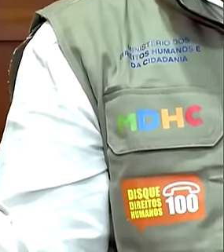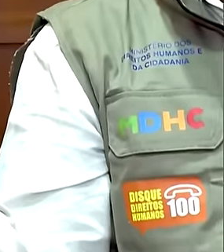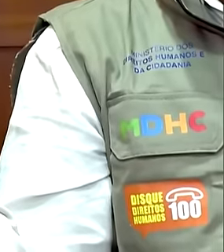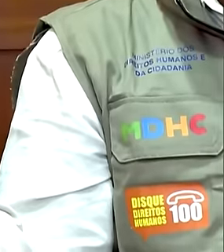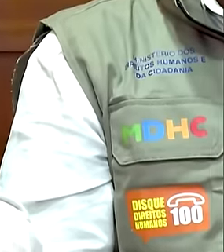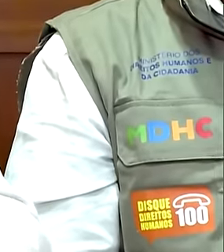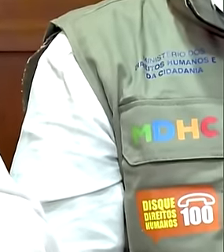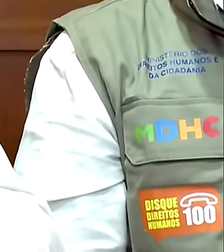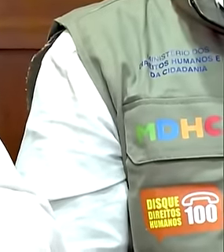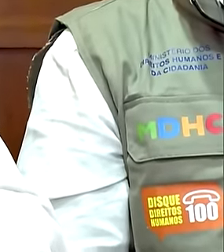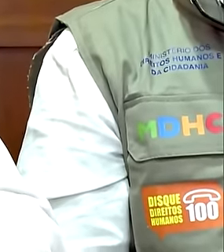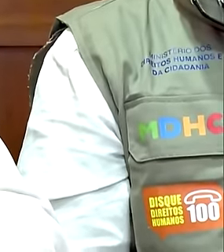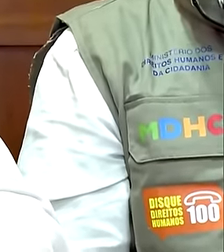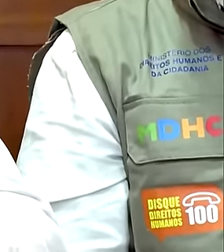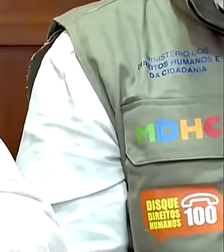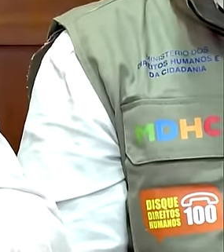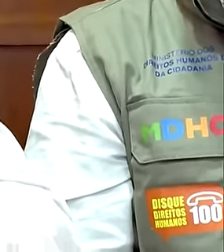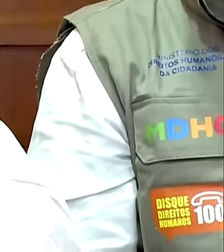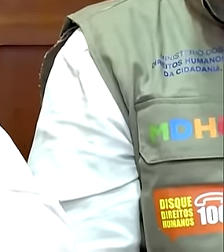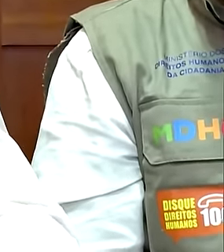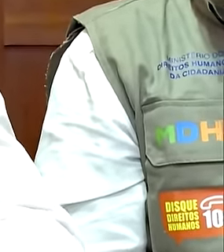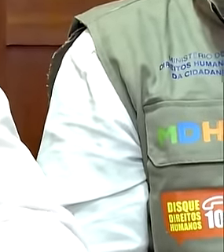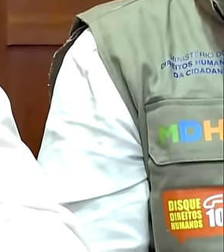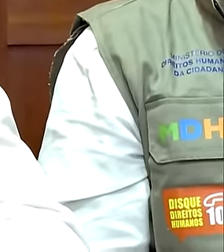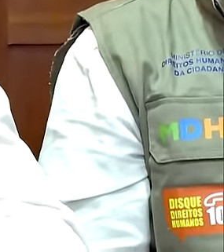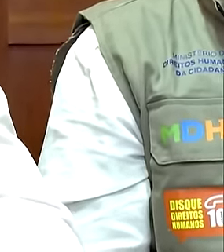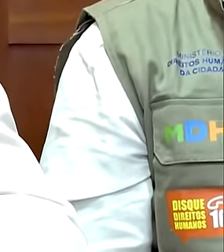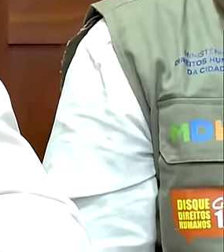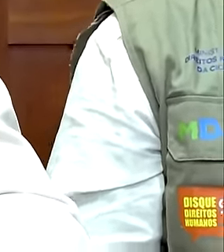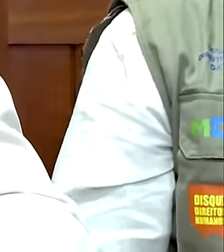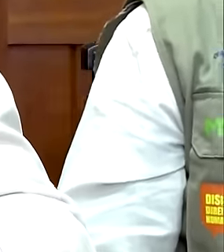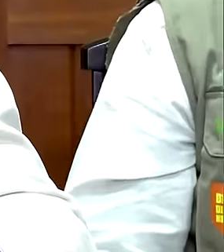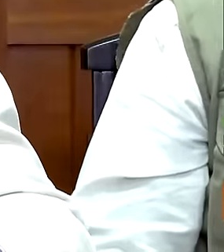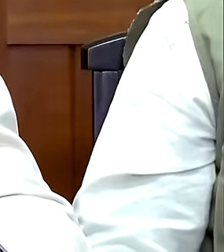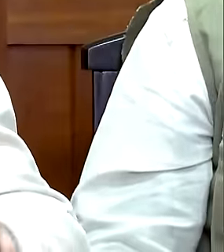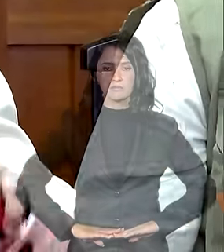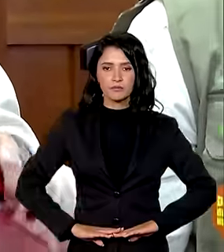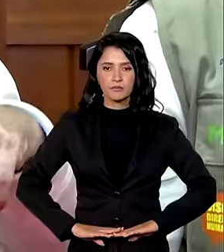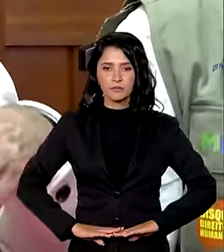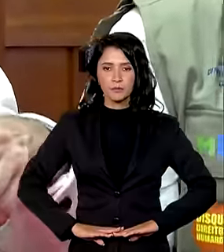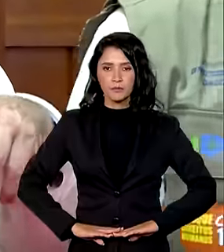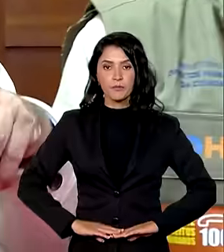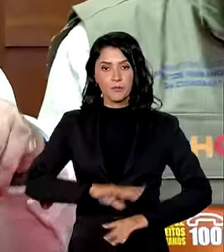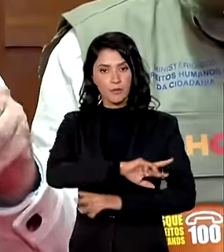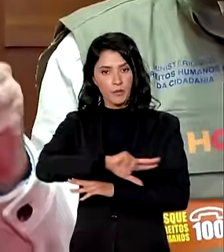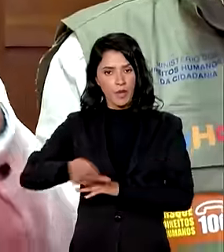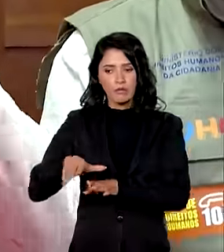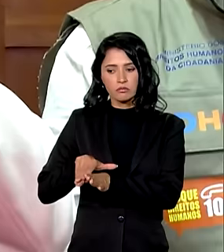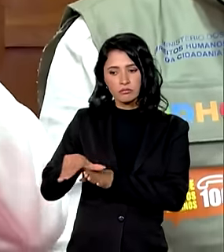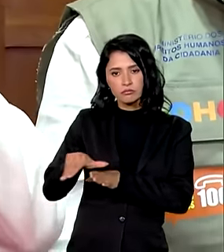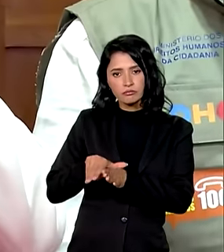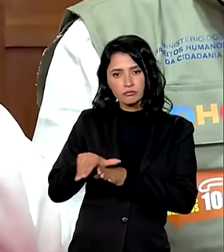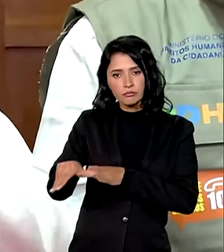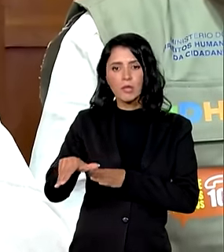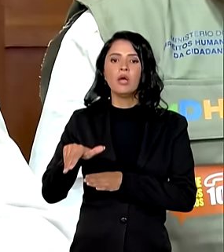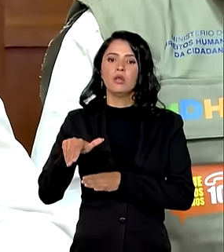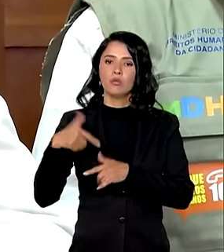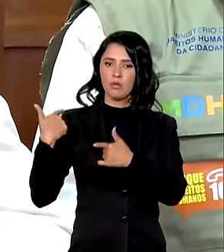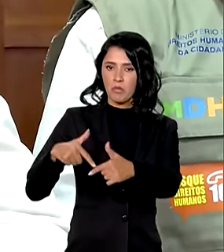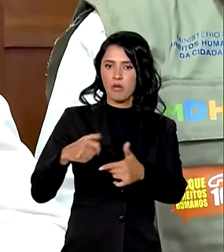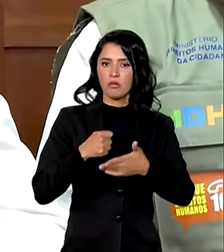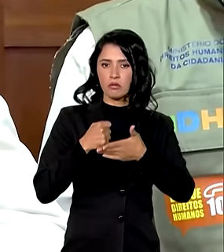abrigos visitando várias instituições orientando o trabalho da assistência social